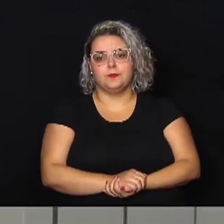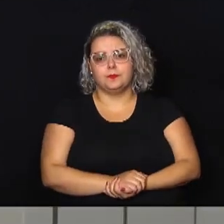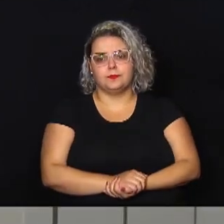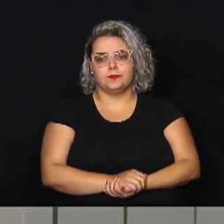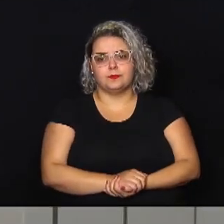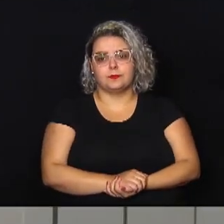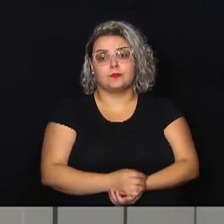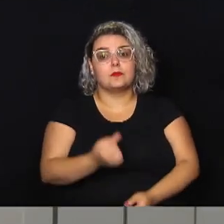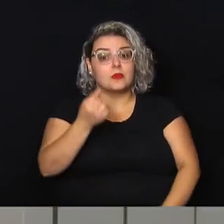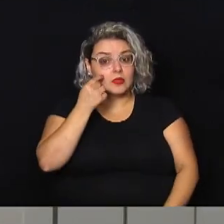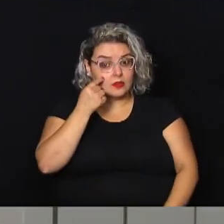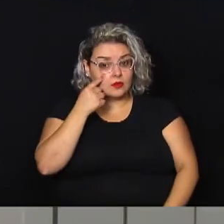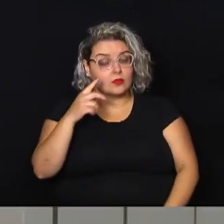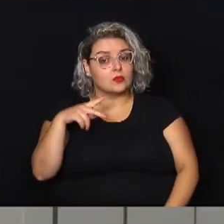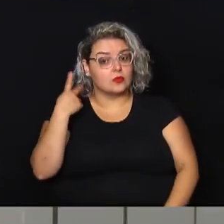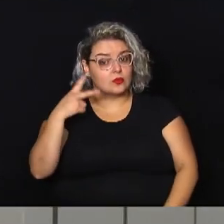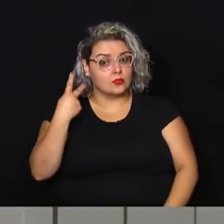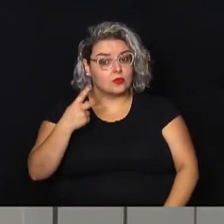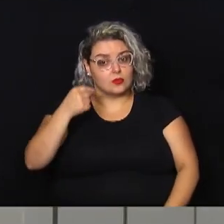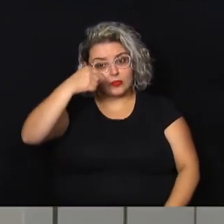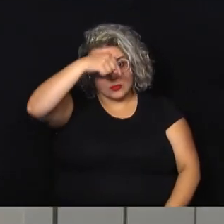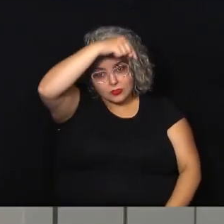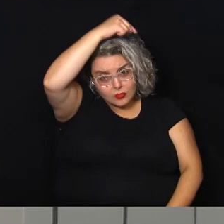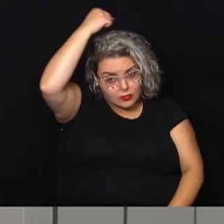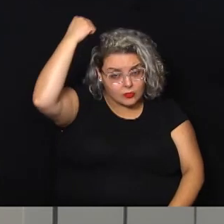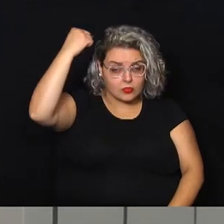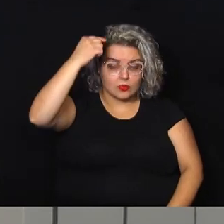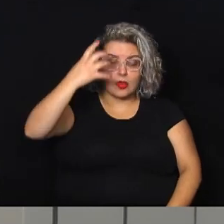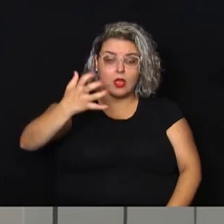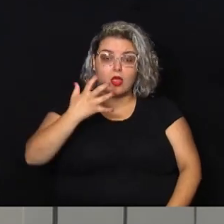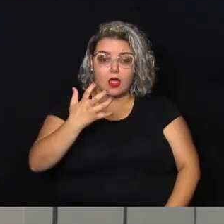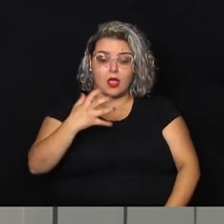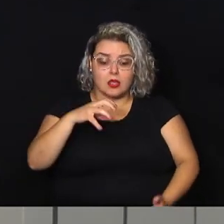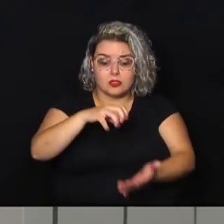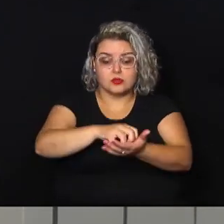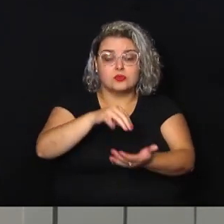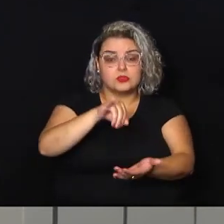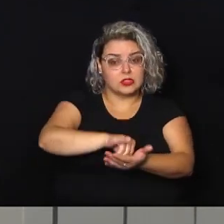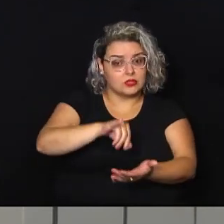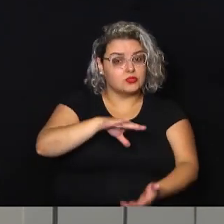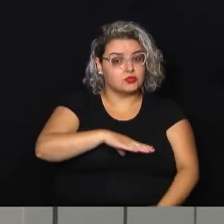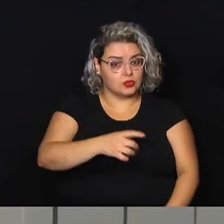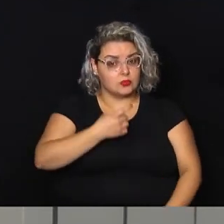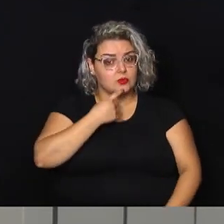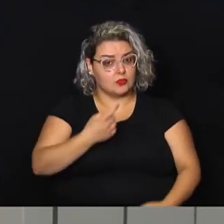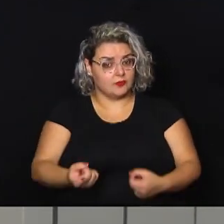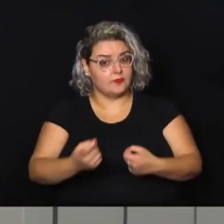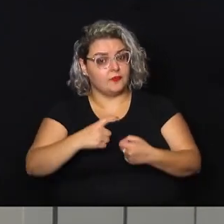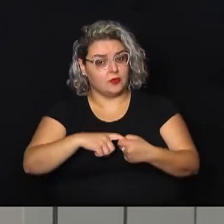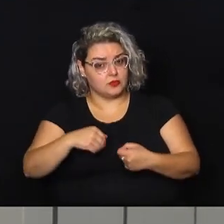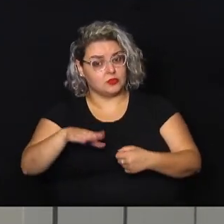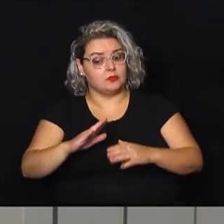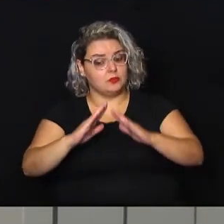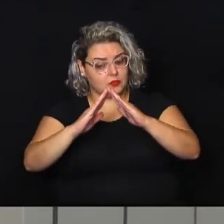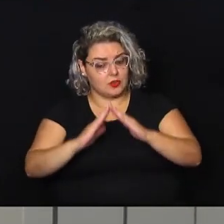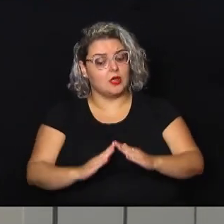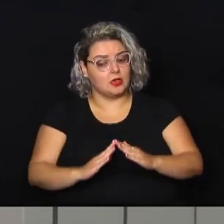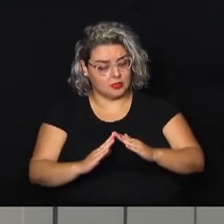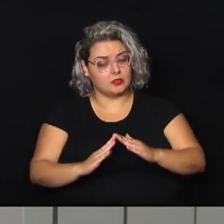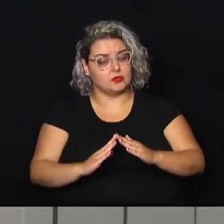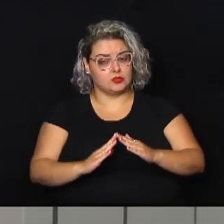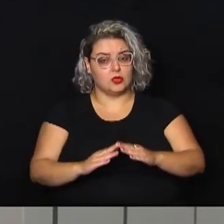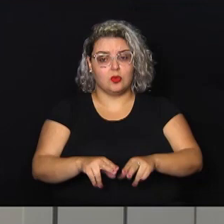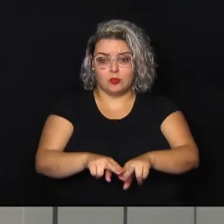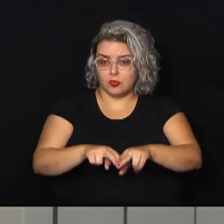Olha só, o vereador Paulo Gaspar quer que o centro de Campinas volte a ter mais moradores. Por isso, o